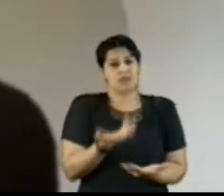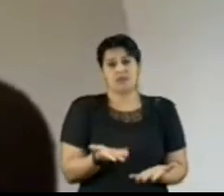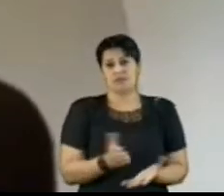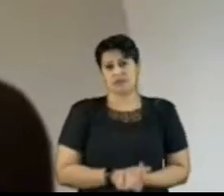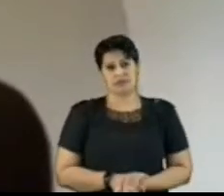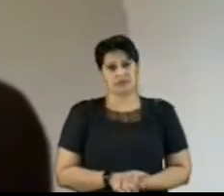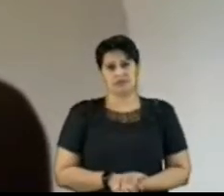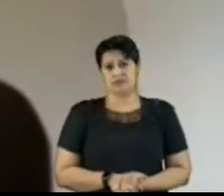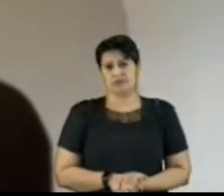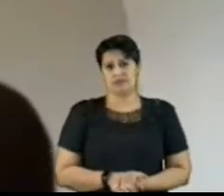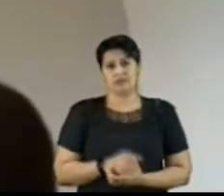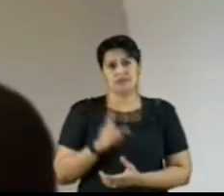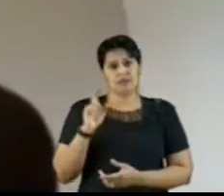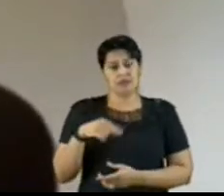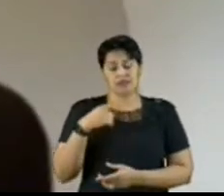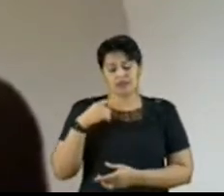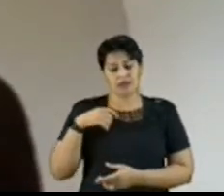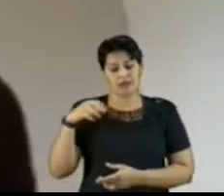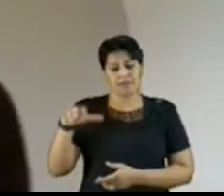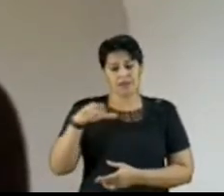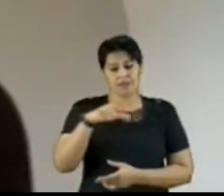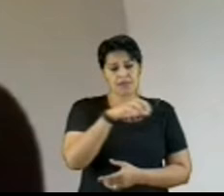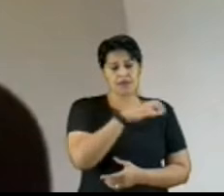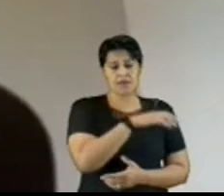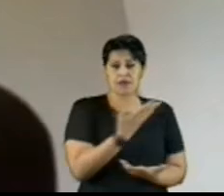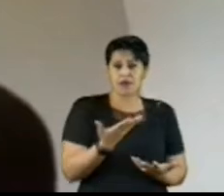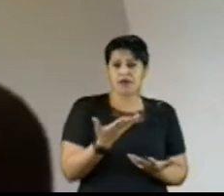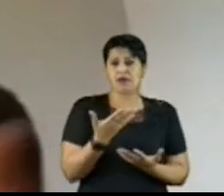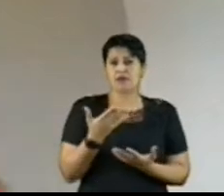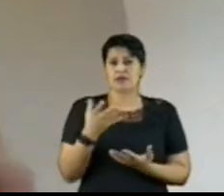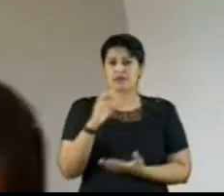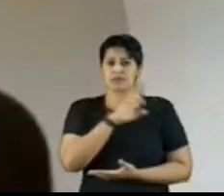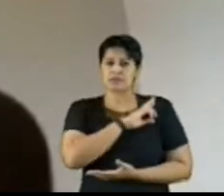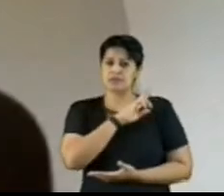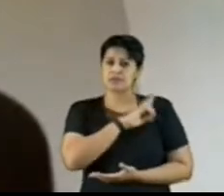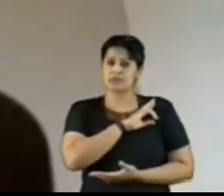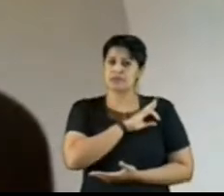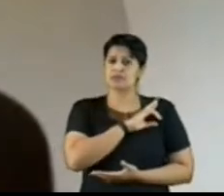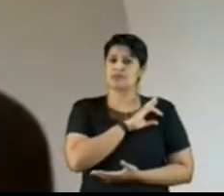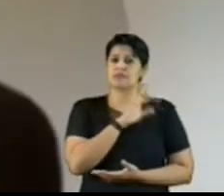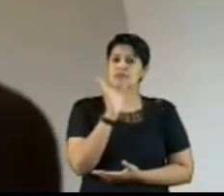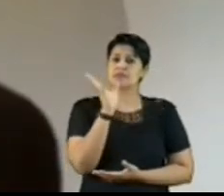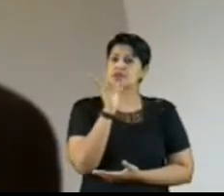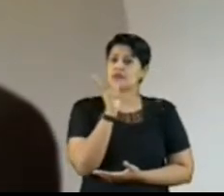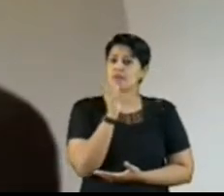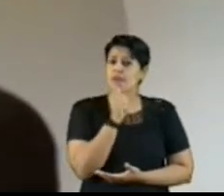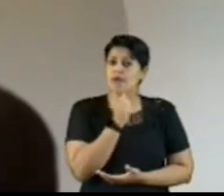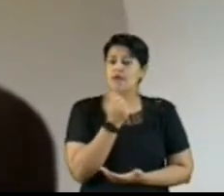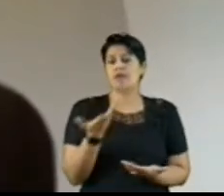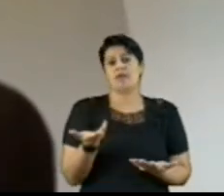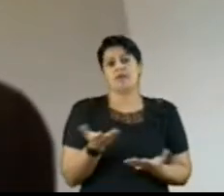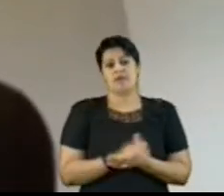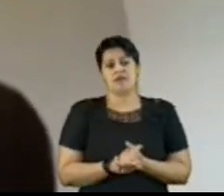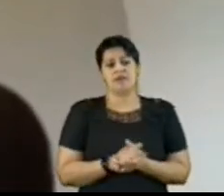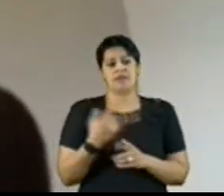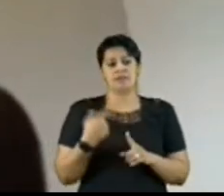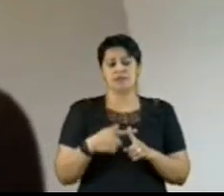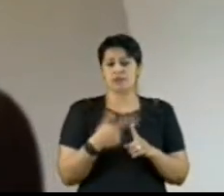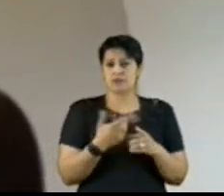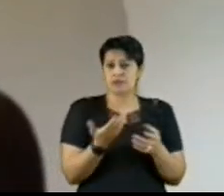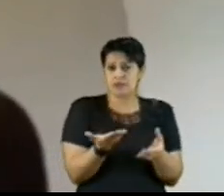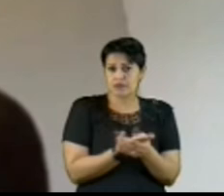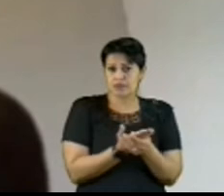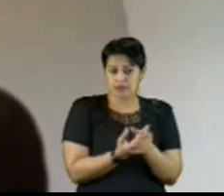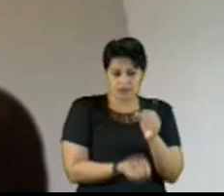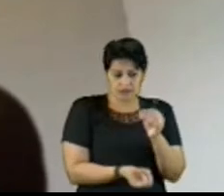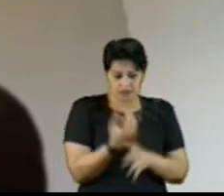foi conduzido pelos órgãos responsáveis ao longo desses últimos anos, considerando que o processo que deu origem ao edital